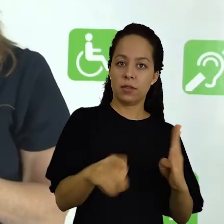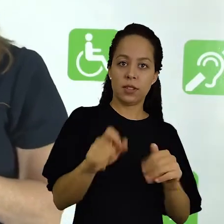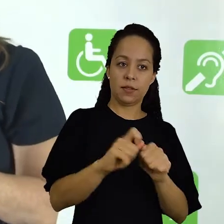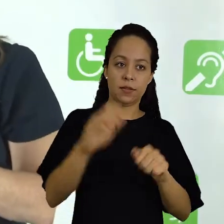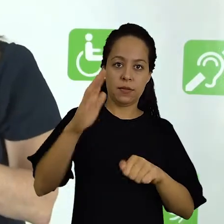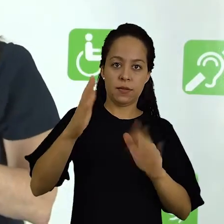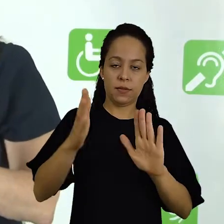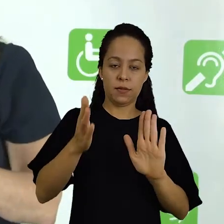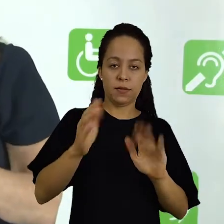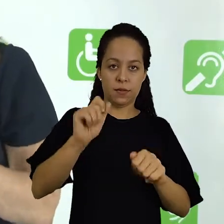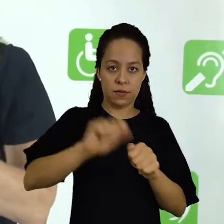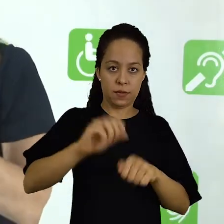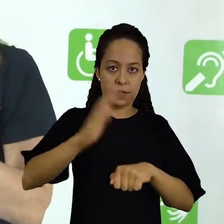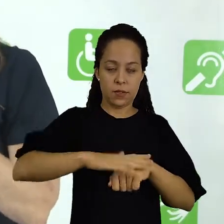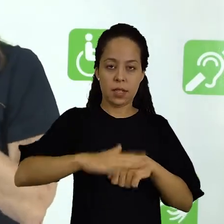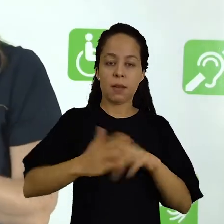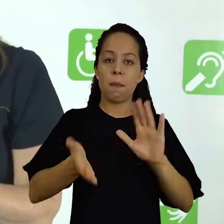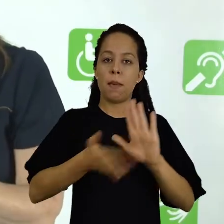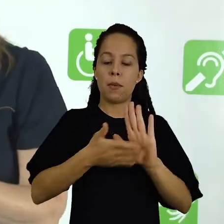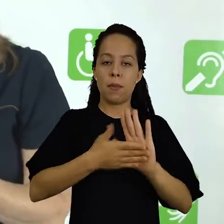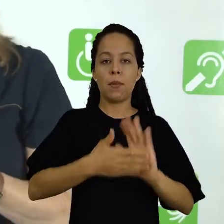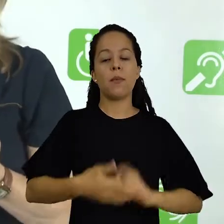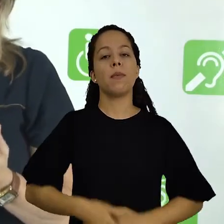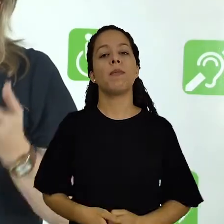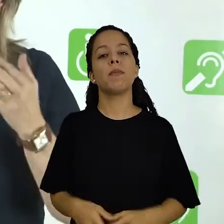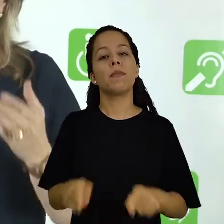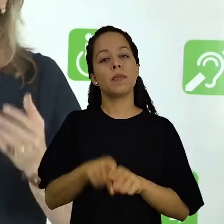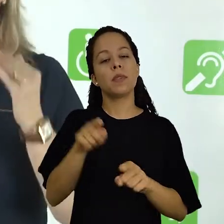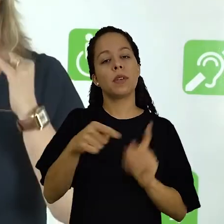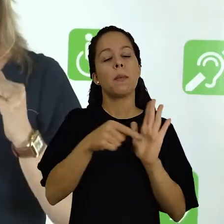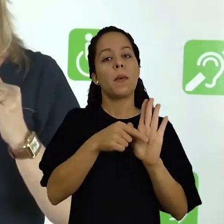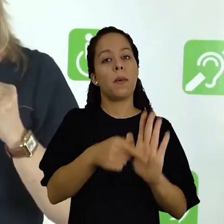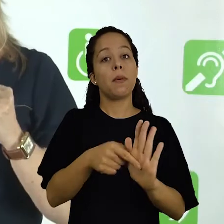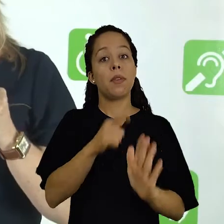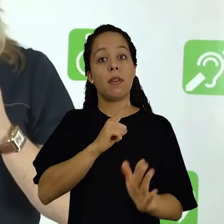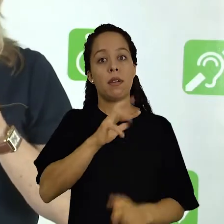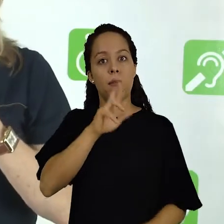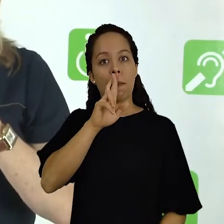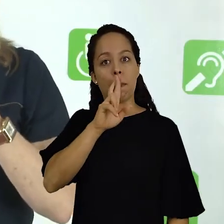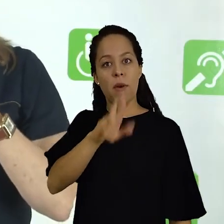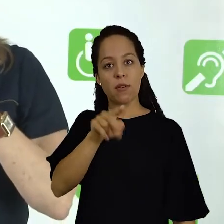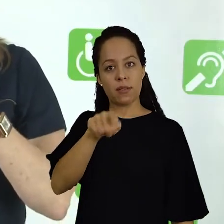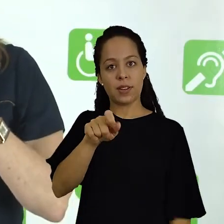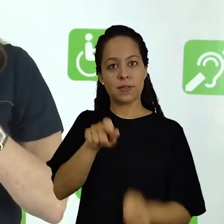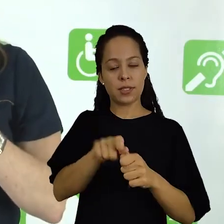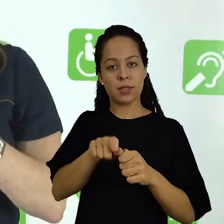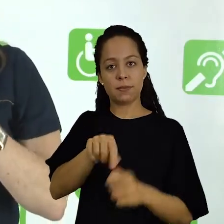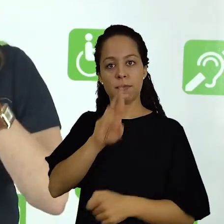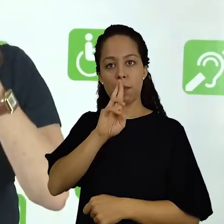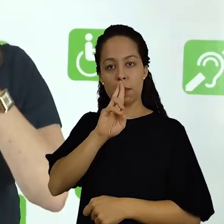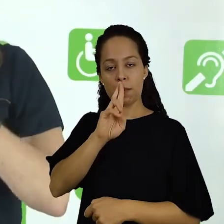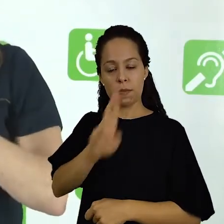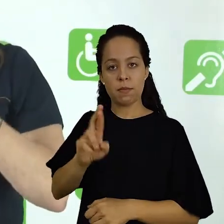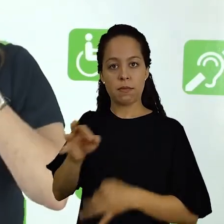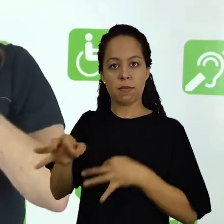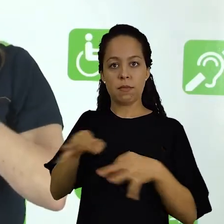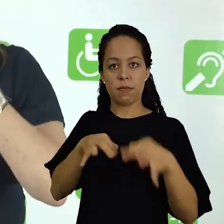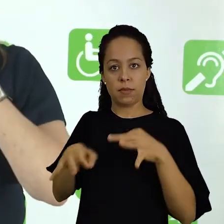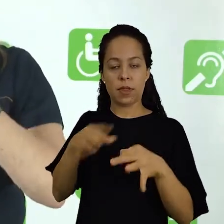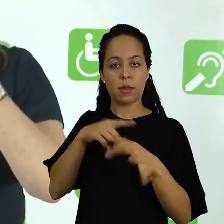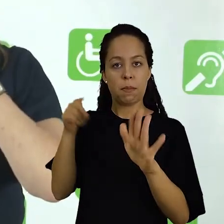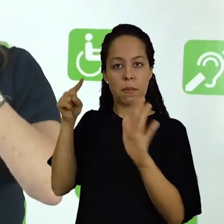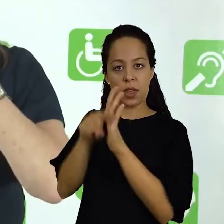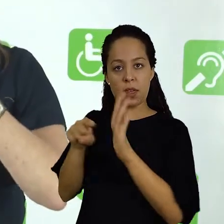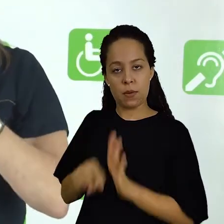em relação ao processo que você propõe, que você mostre, então, com base na resposta que você deu,